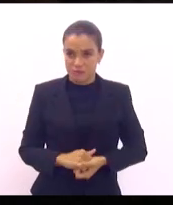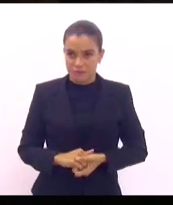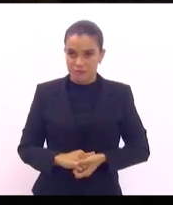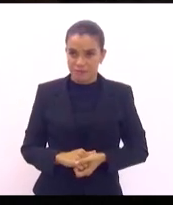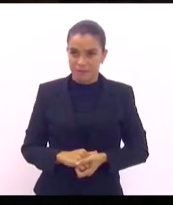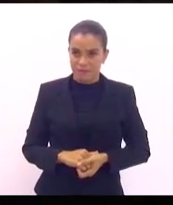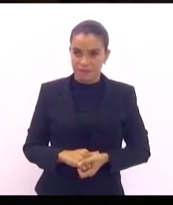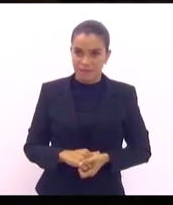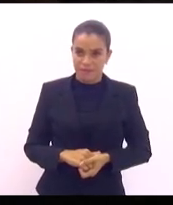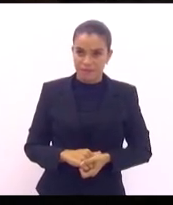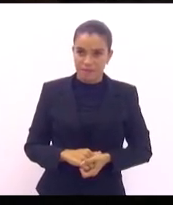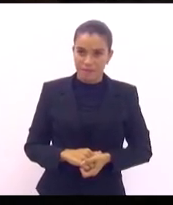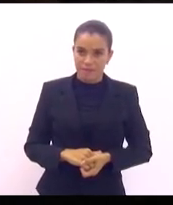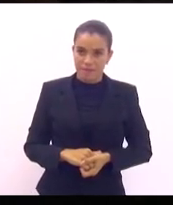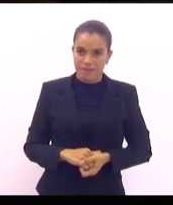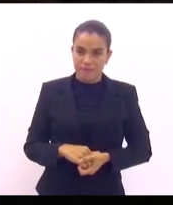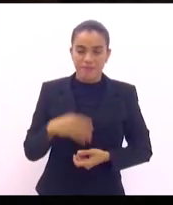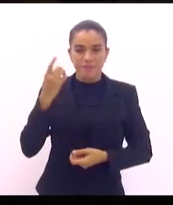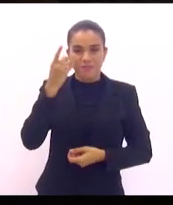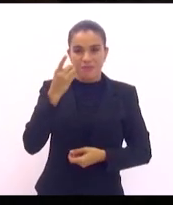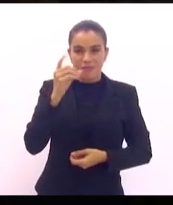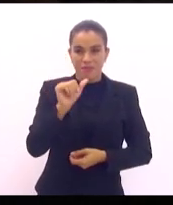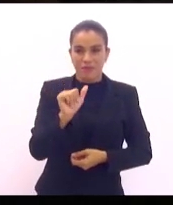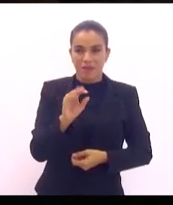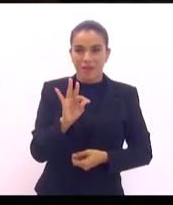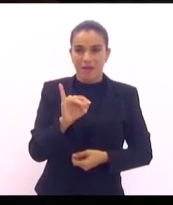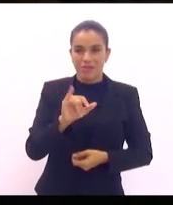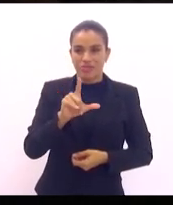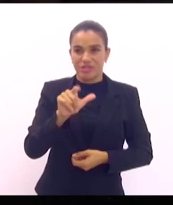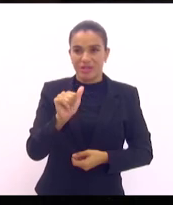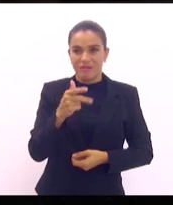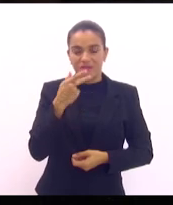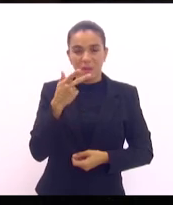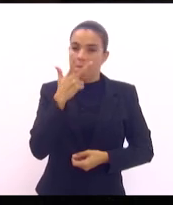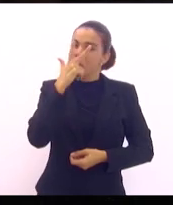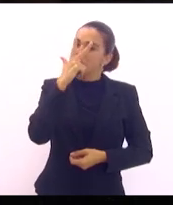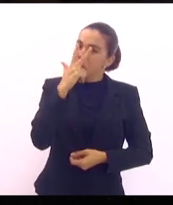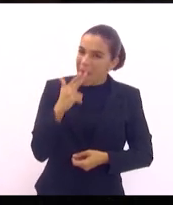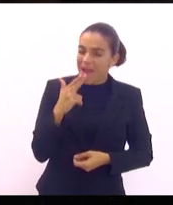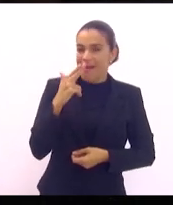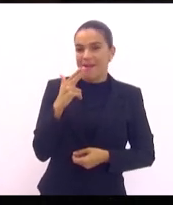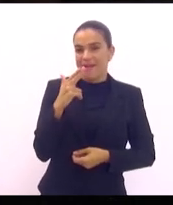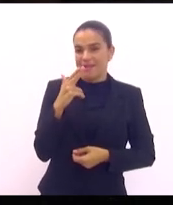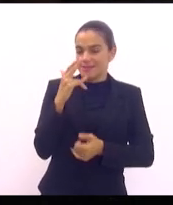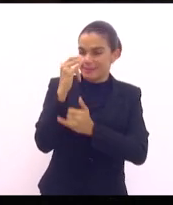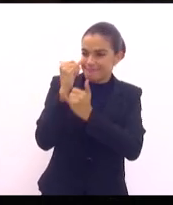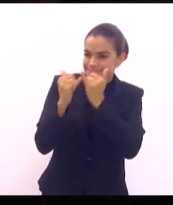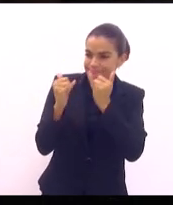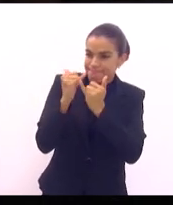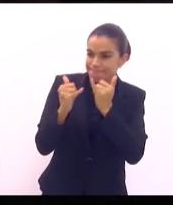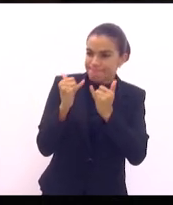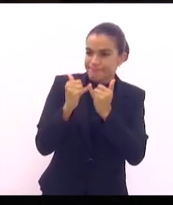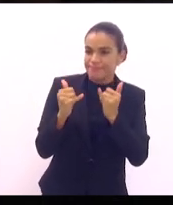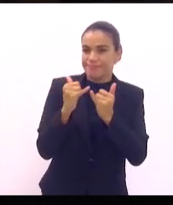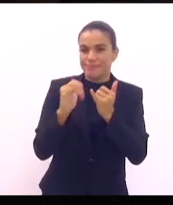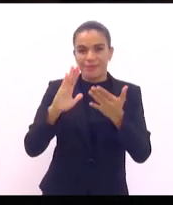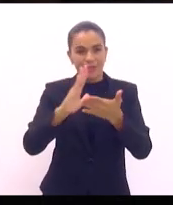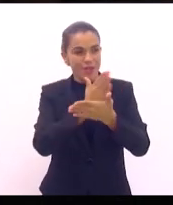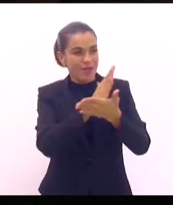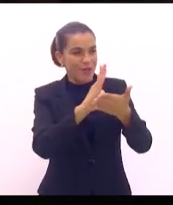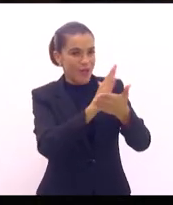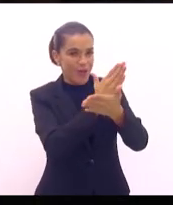E o deputado Atila Alunos falou aqui, parece até que alguns